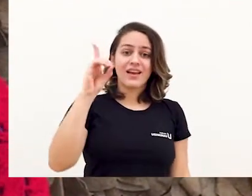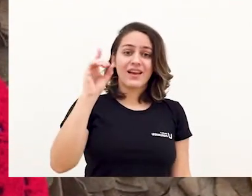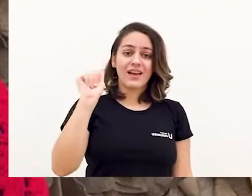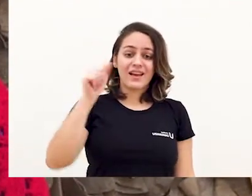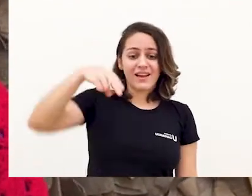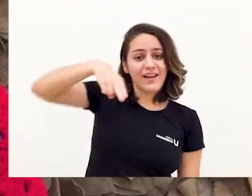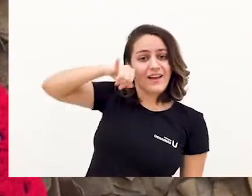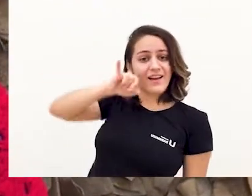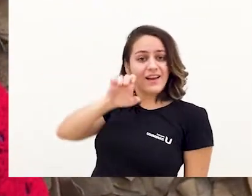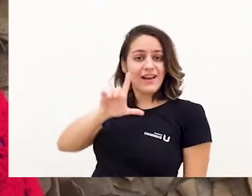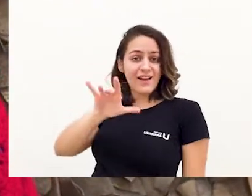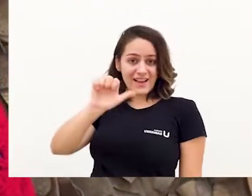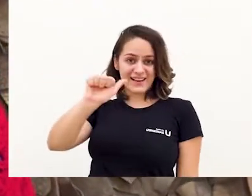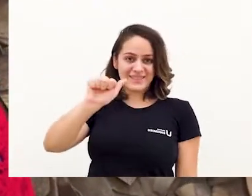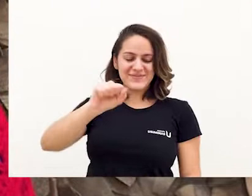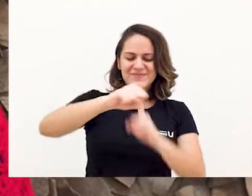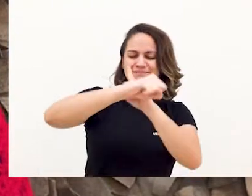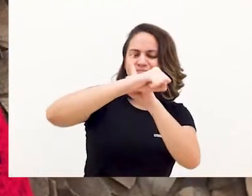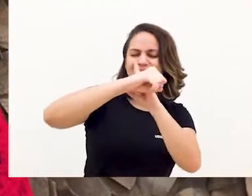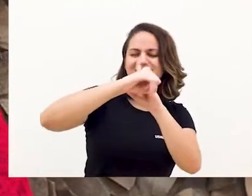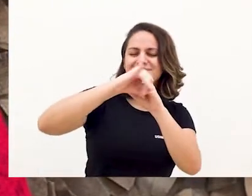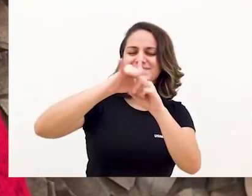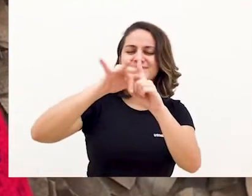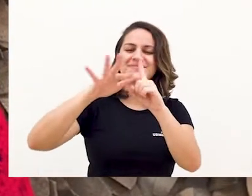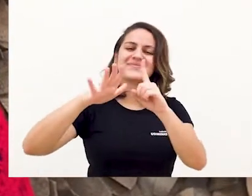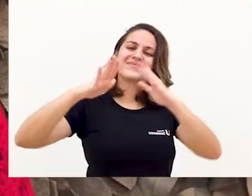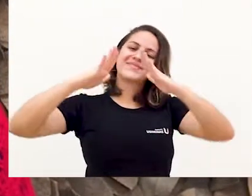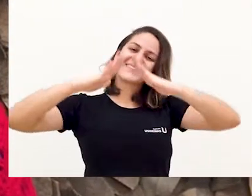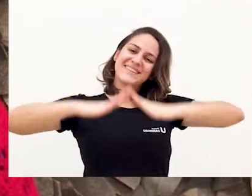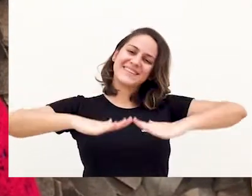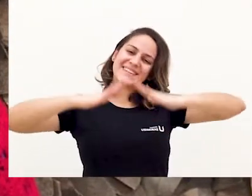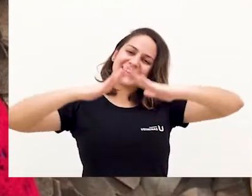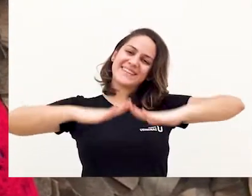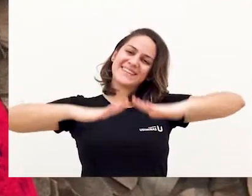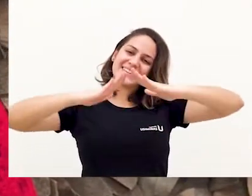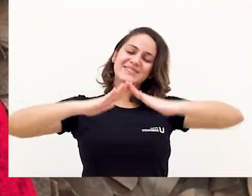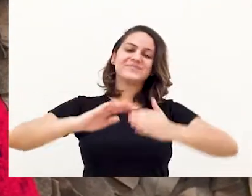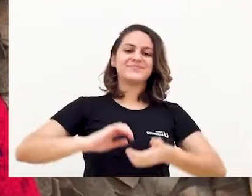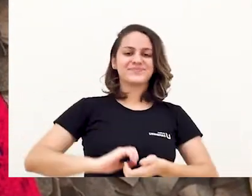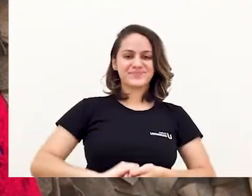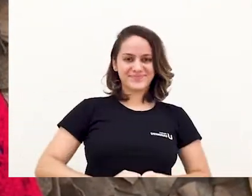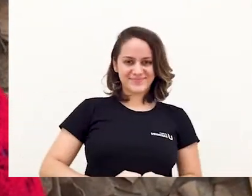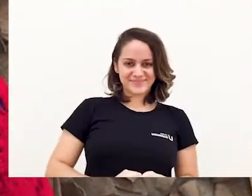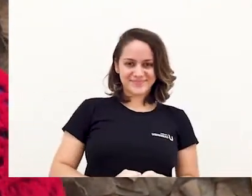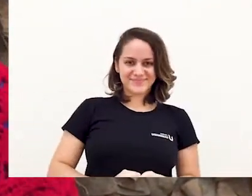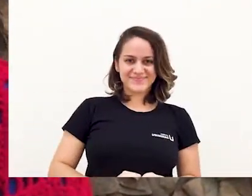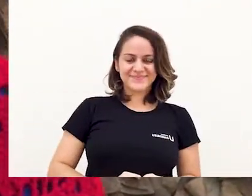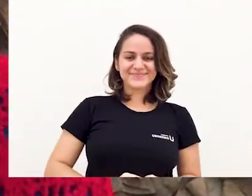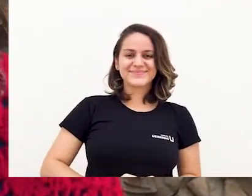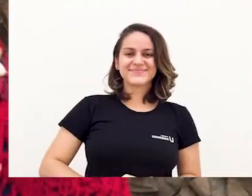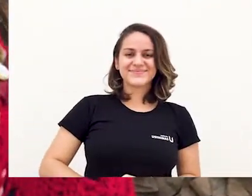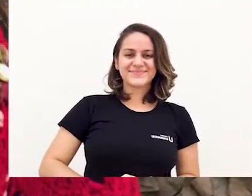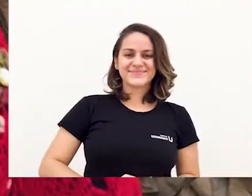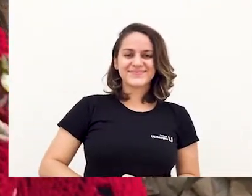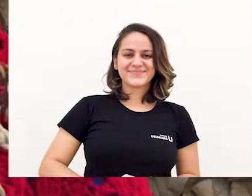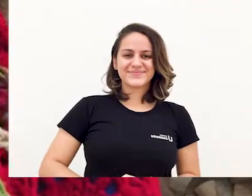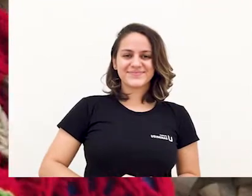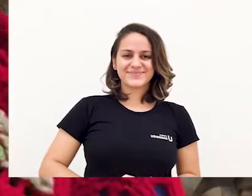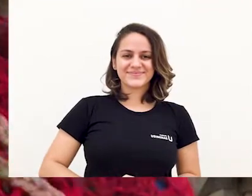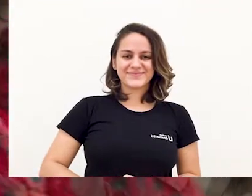Alves e esse é o Institutos e Minas em Casa. Era uma vez